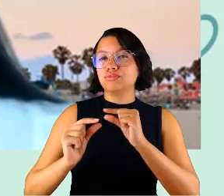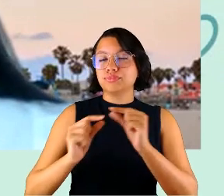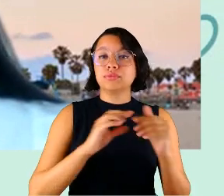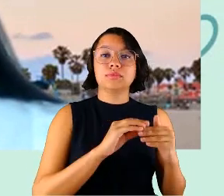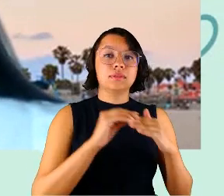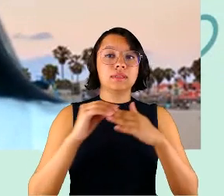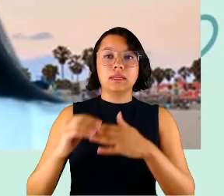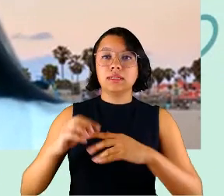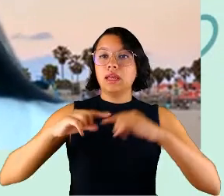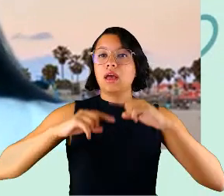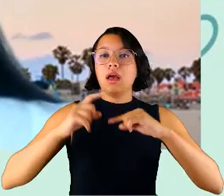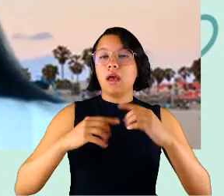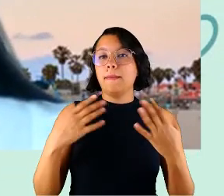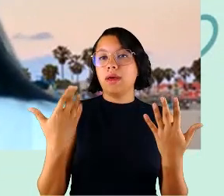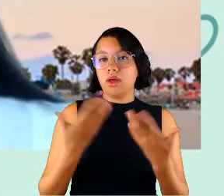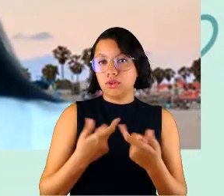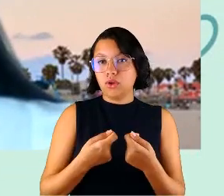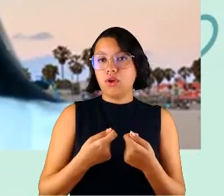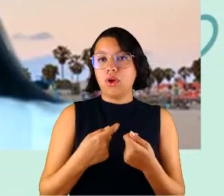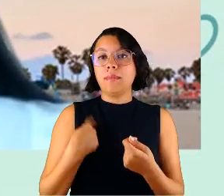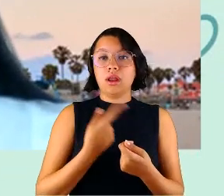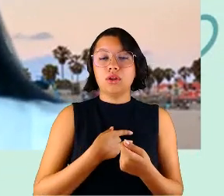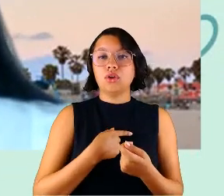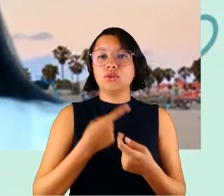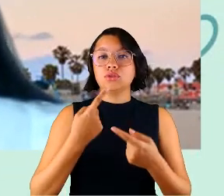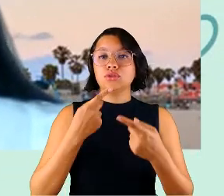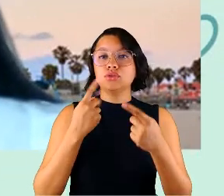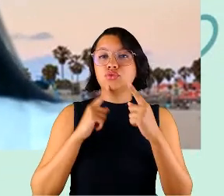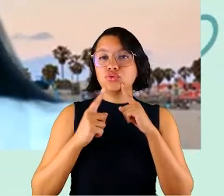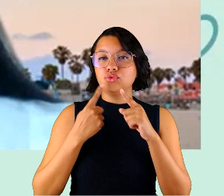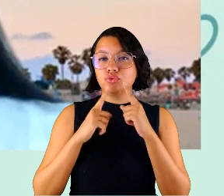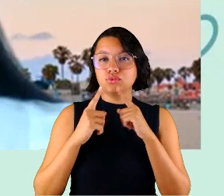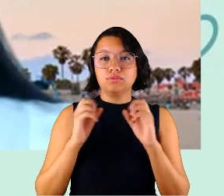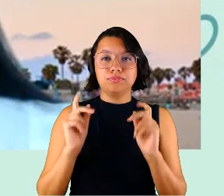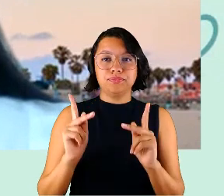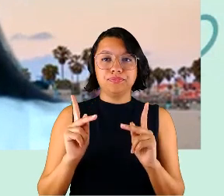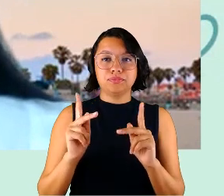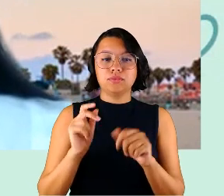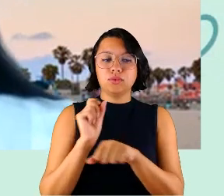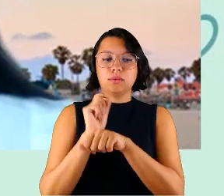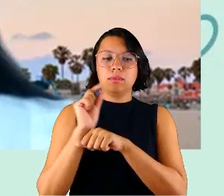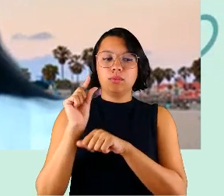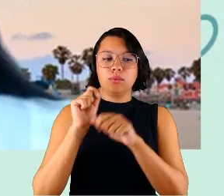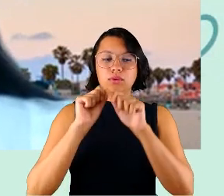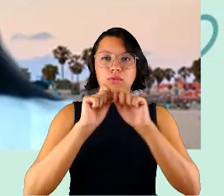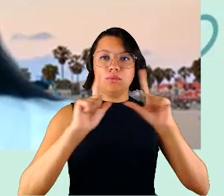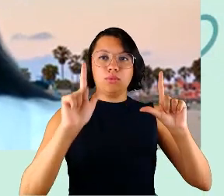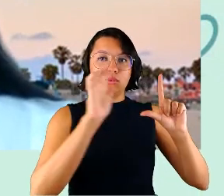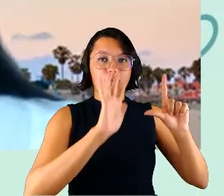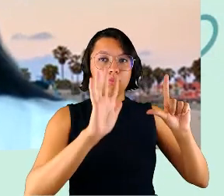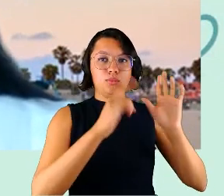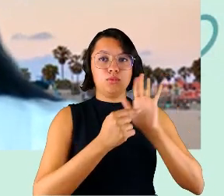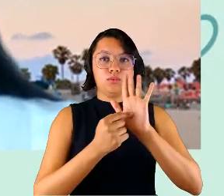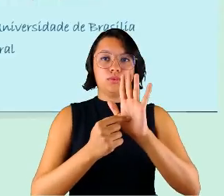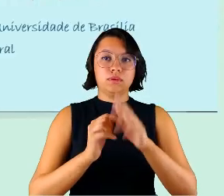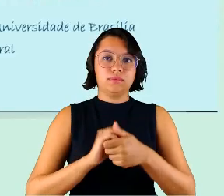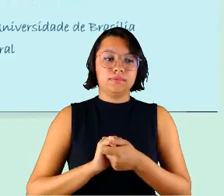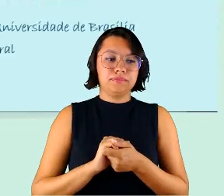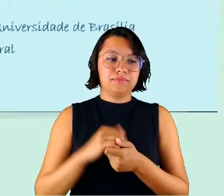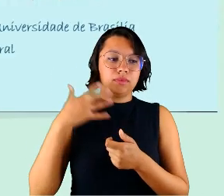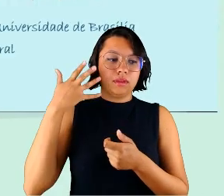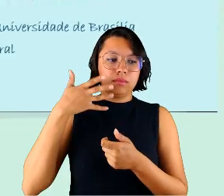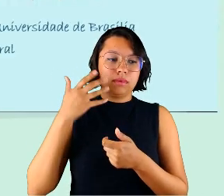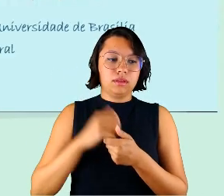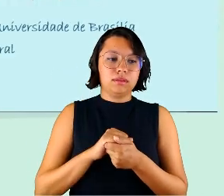elementos para a nossa discussão. Só um minutinho para compartilhar a nossa palestra. Que